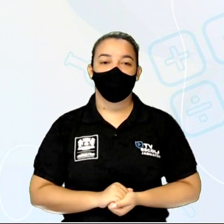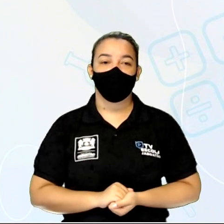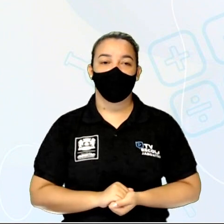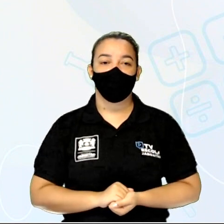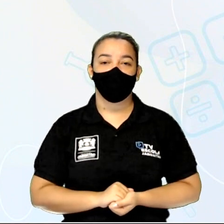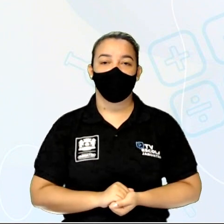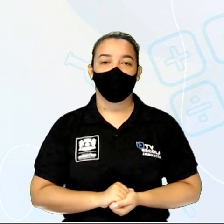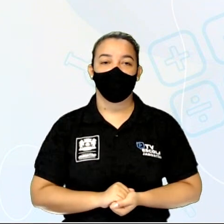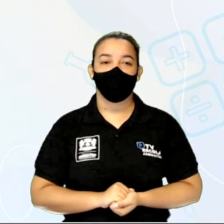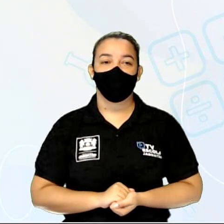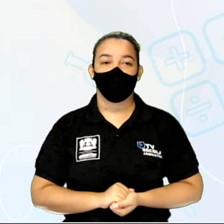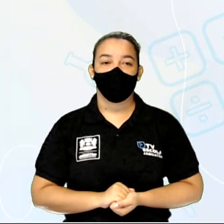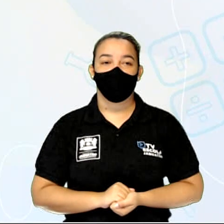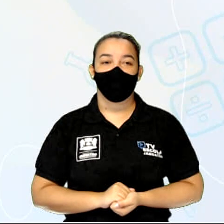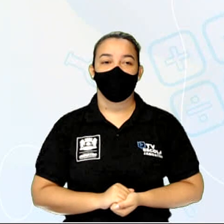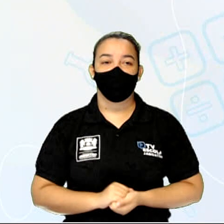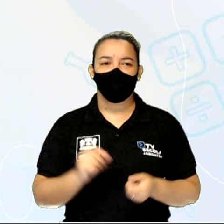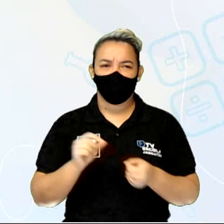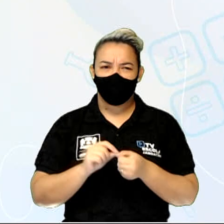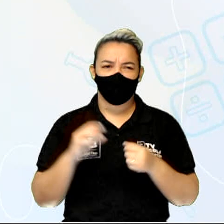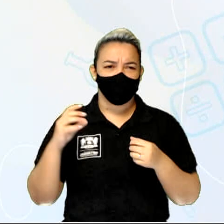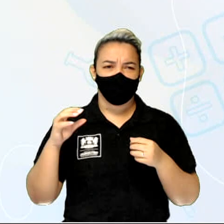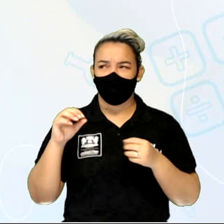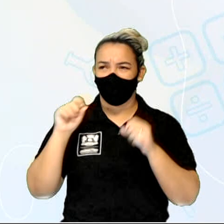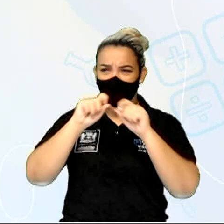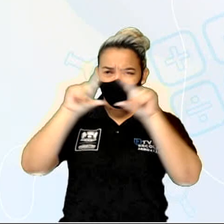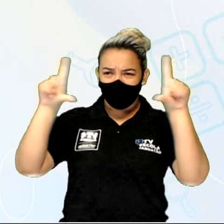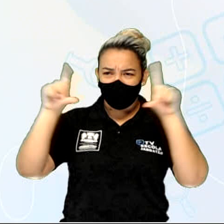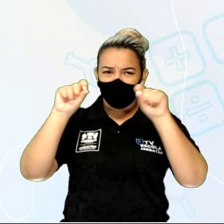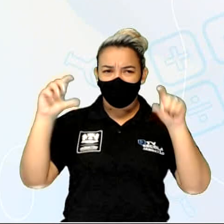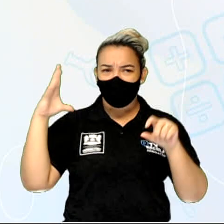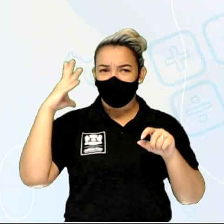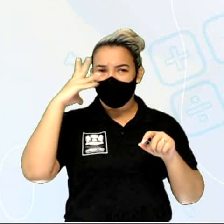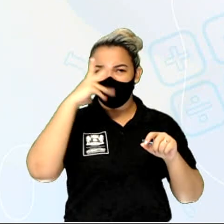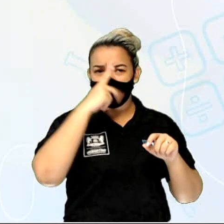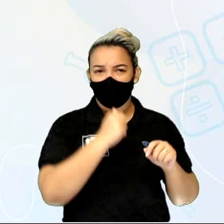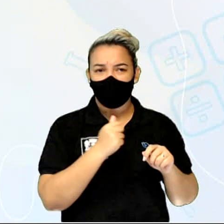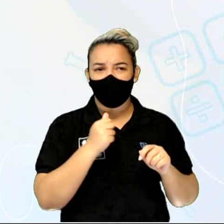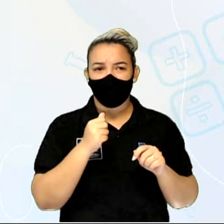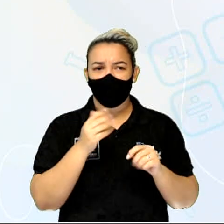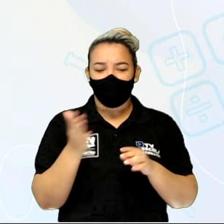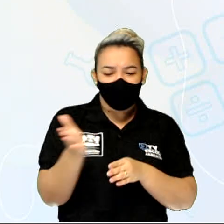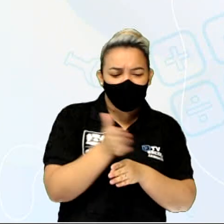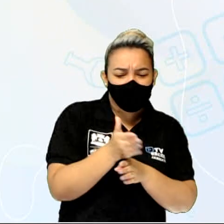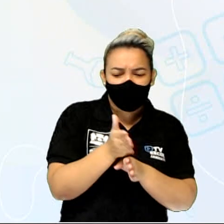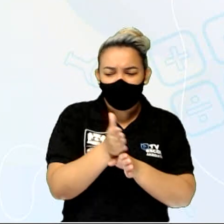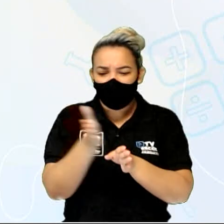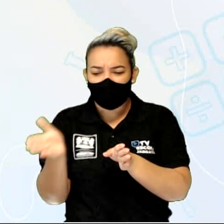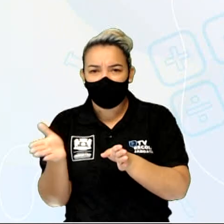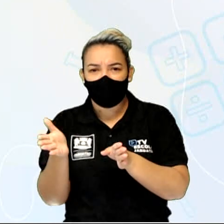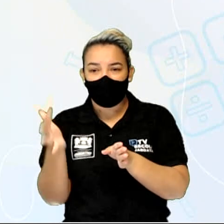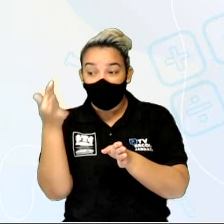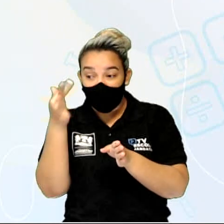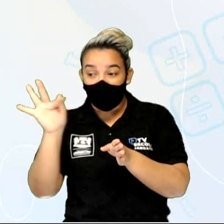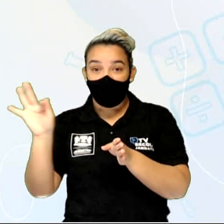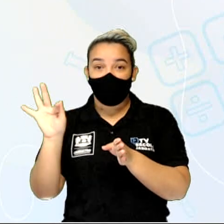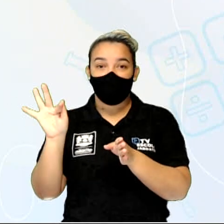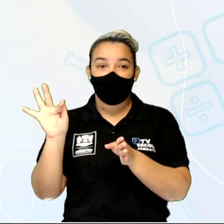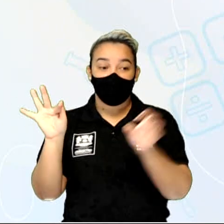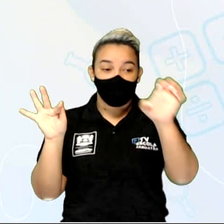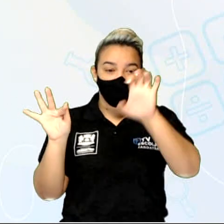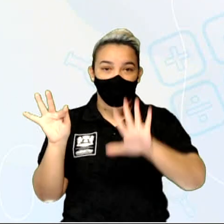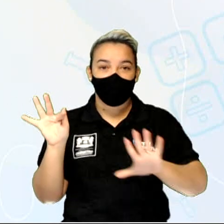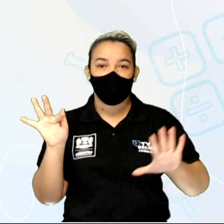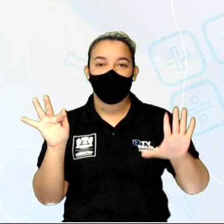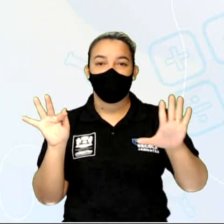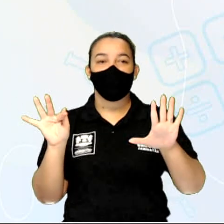A fez um slide bem bonitinho para vocês, né? Os Pirineus, na divisa entre a França e a Espanha. Os Apeninos,